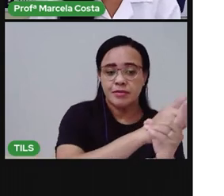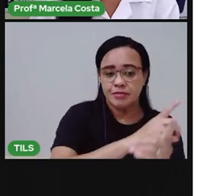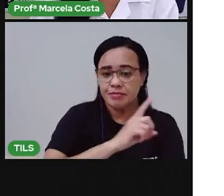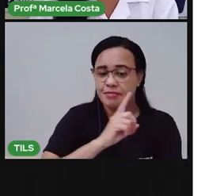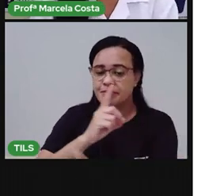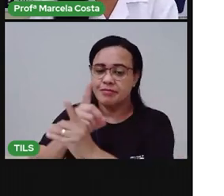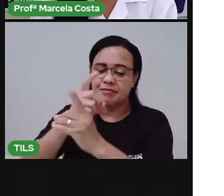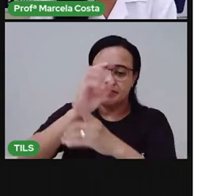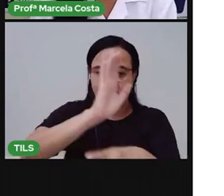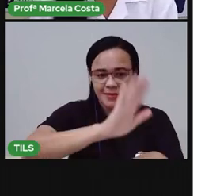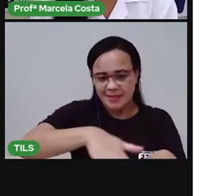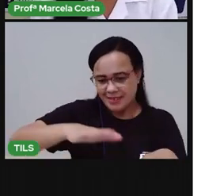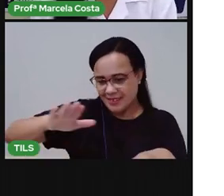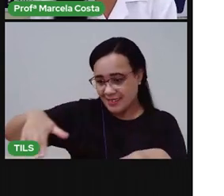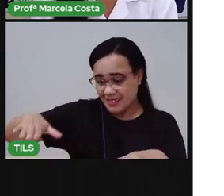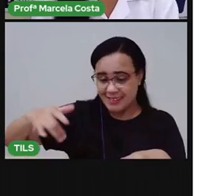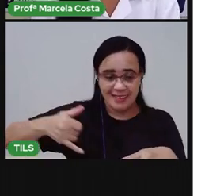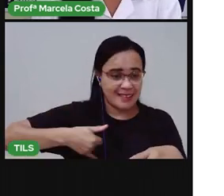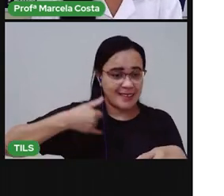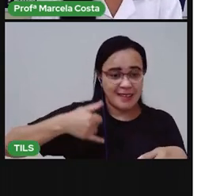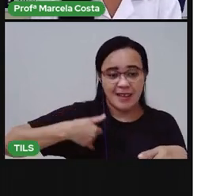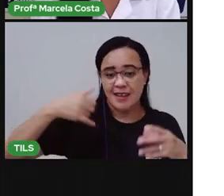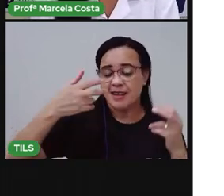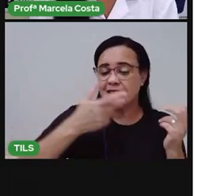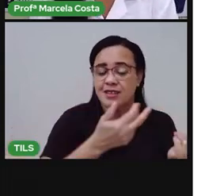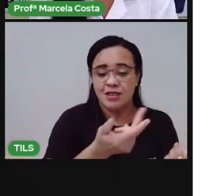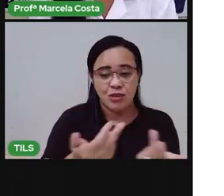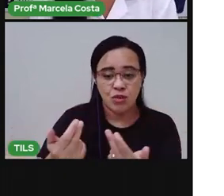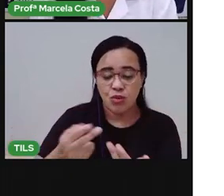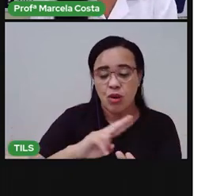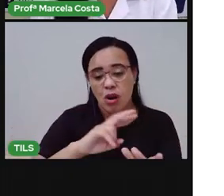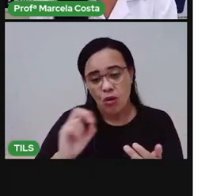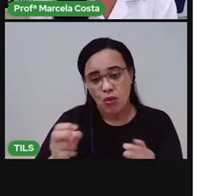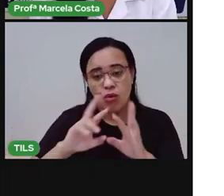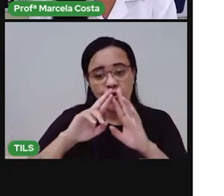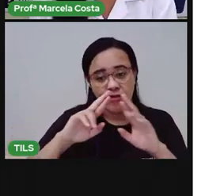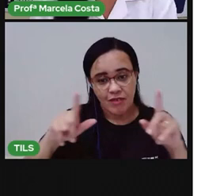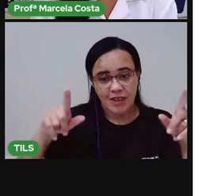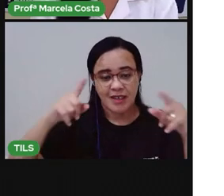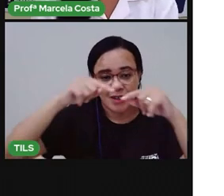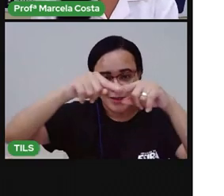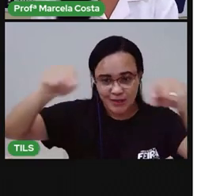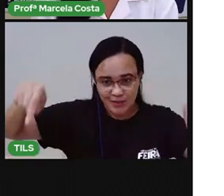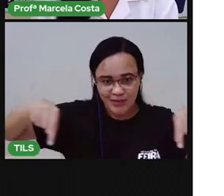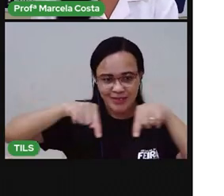idade, crianças de outras idades, onde é um espaço de lazer.